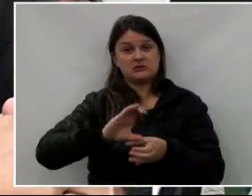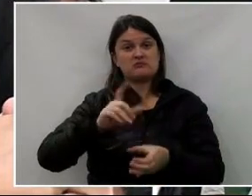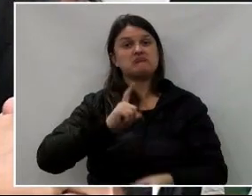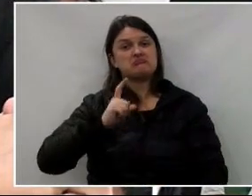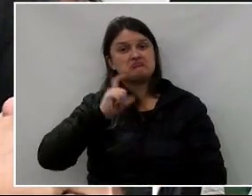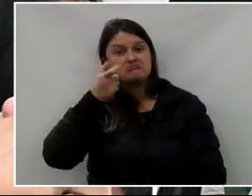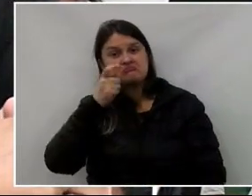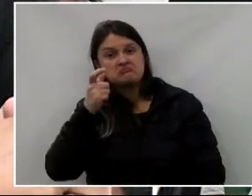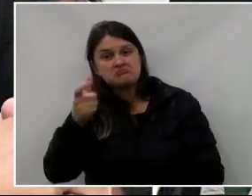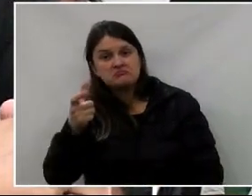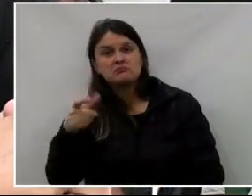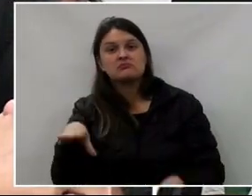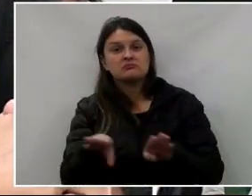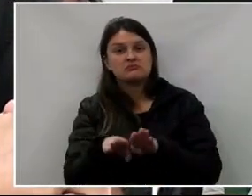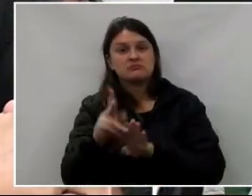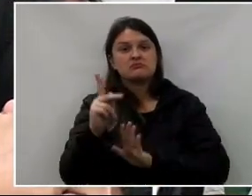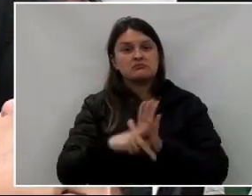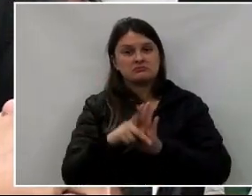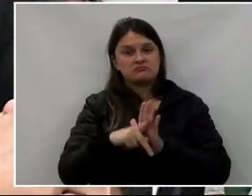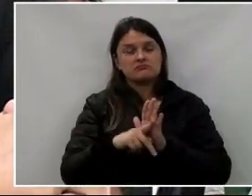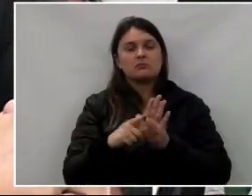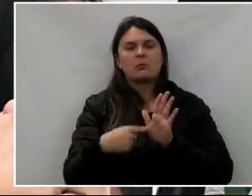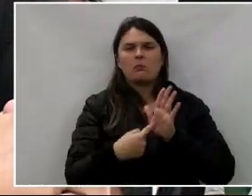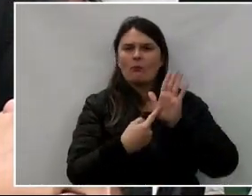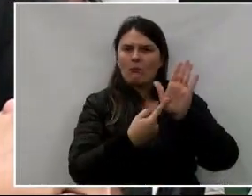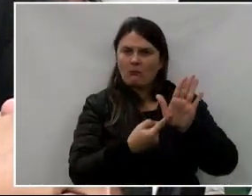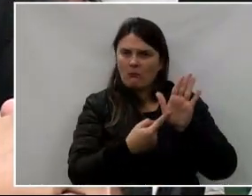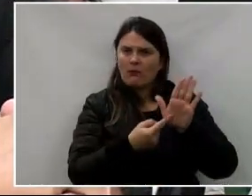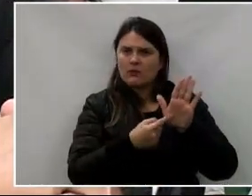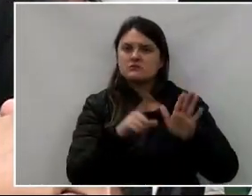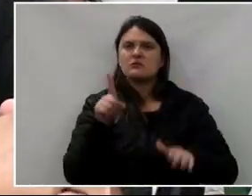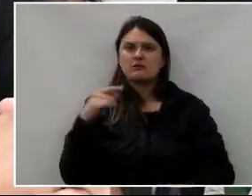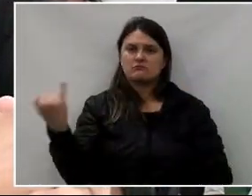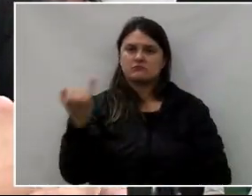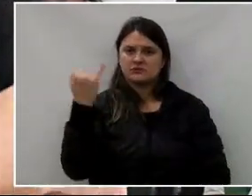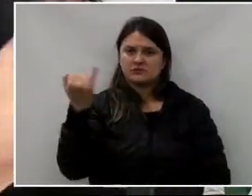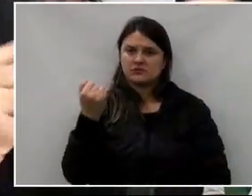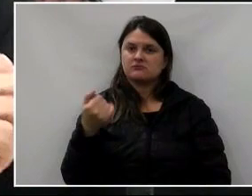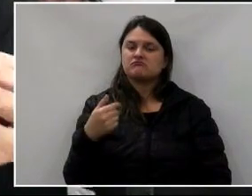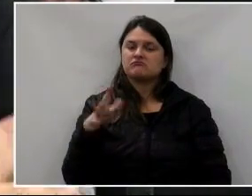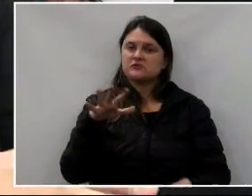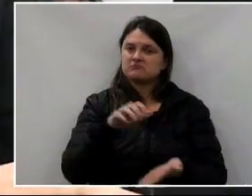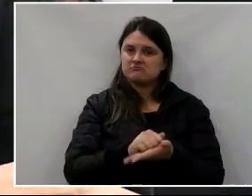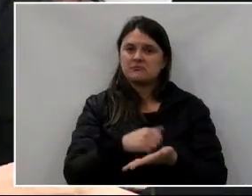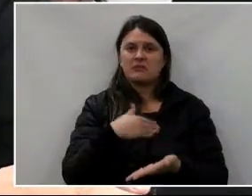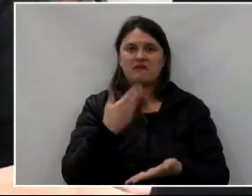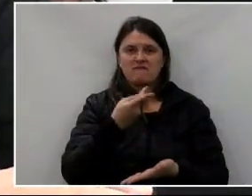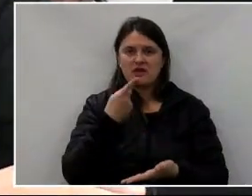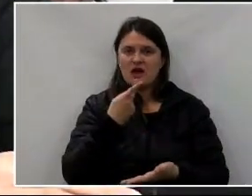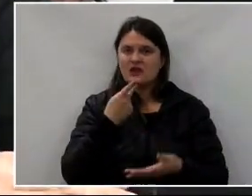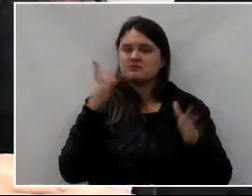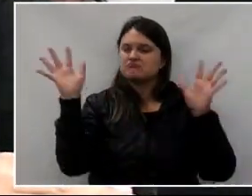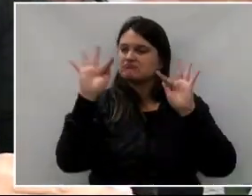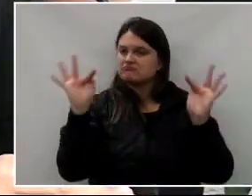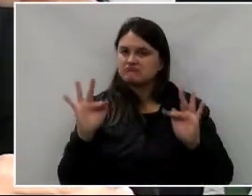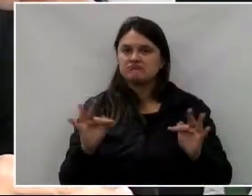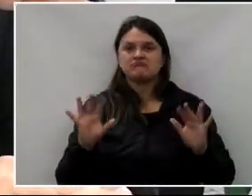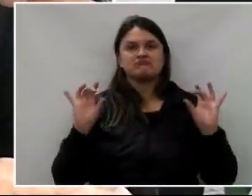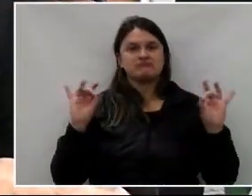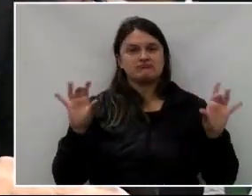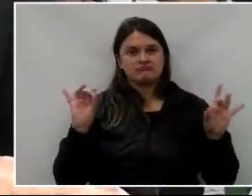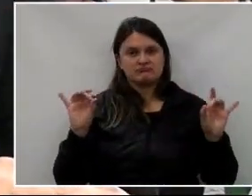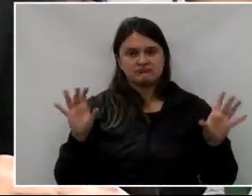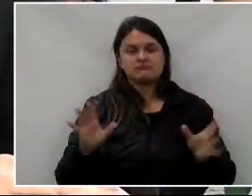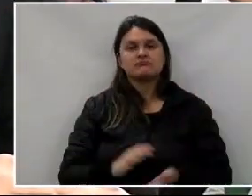interessado também no projeto. Isso demonstra a importância. Então, fica aí o registro dessa noite de hoje a respeito disso.